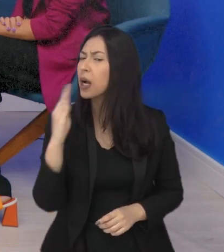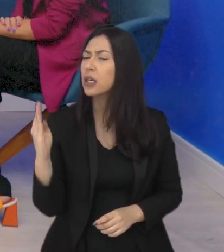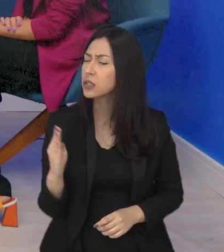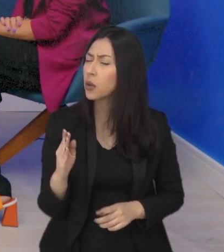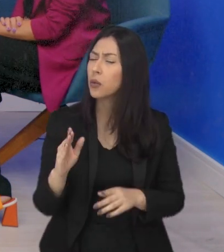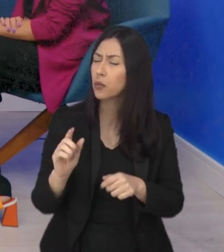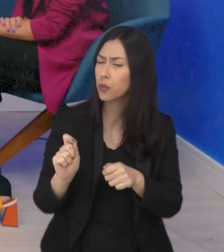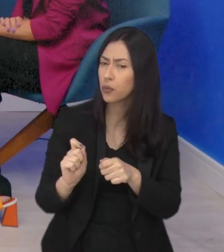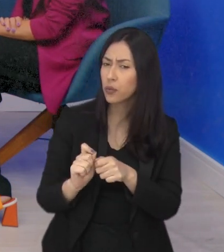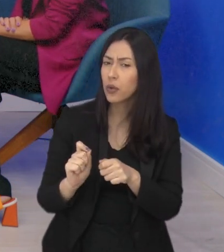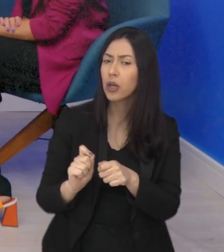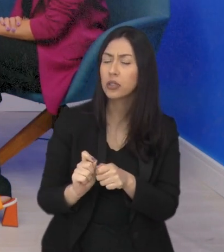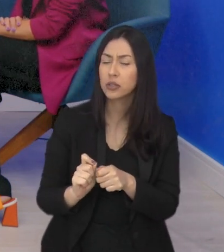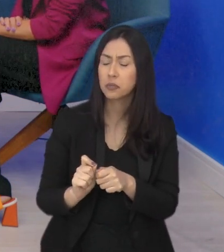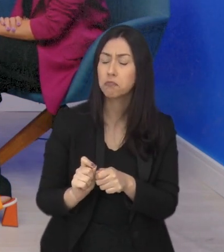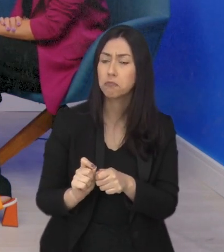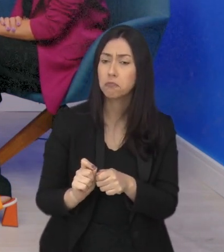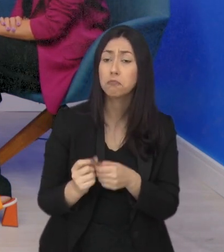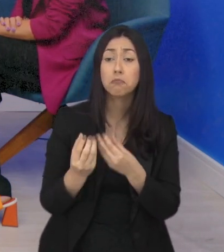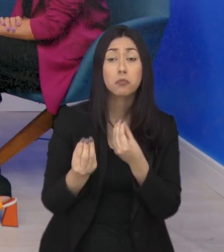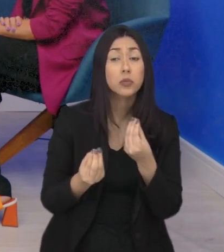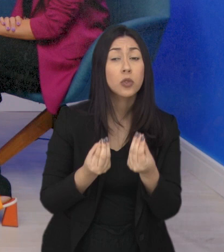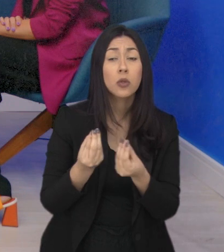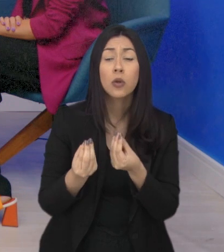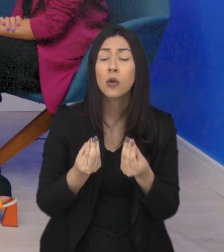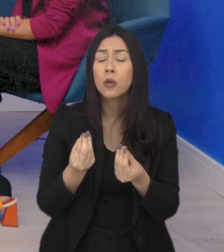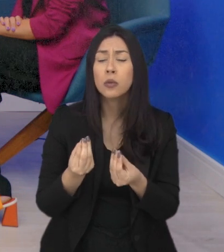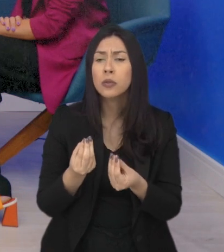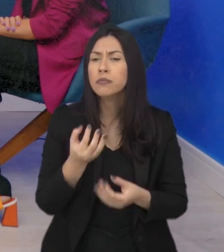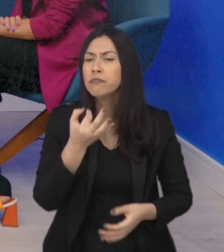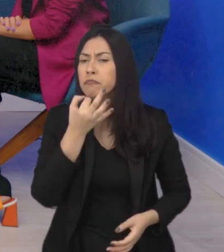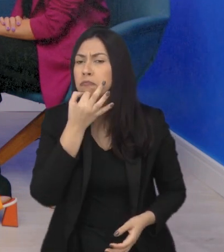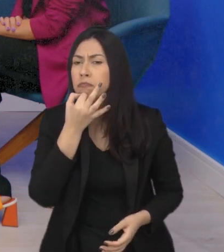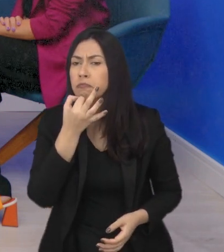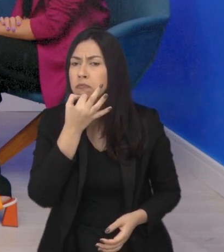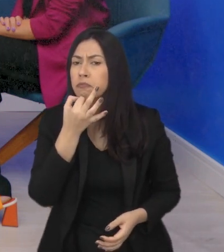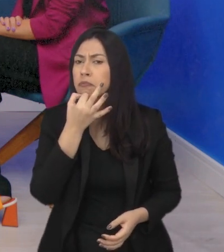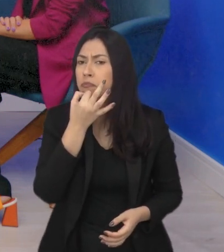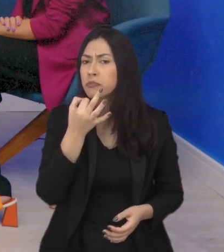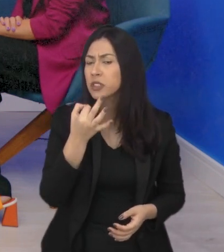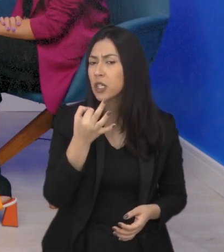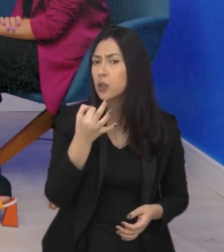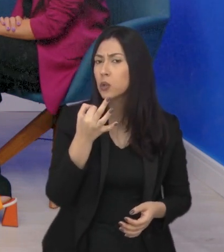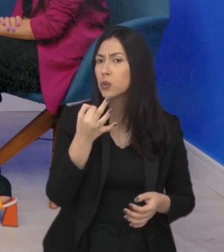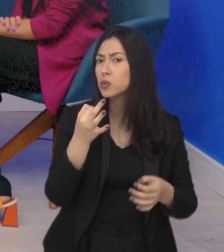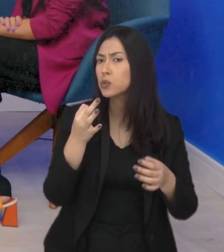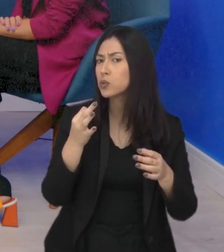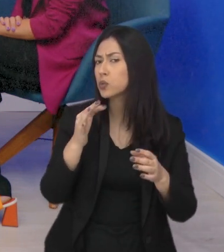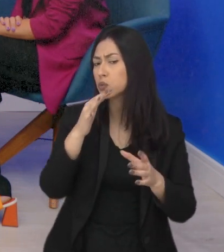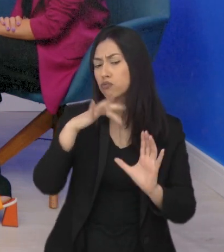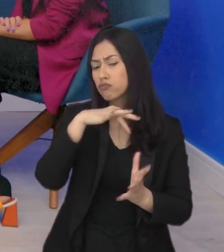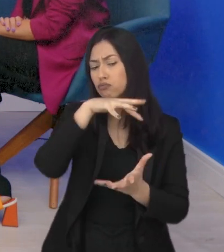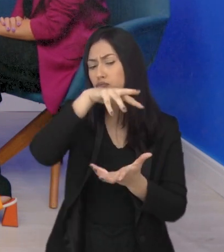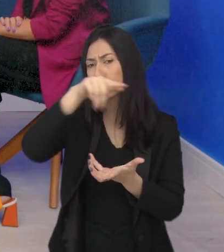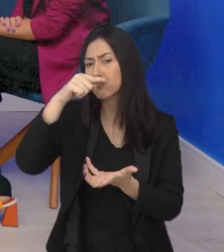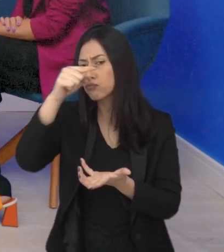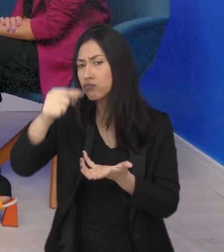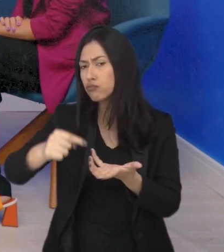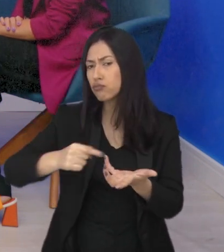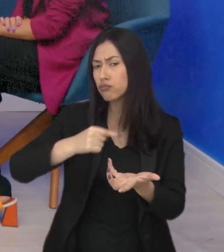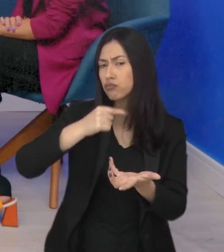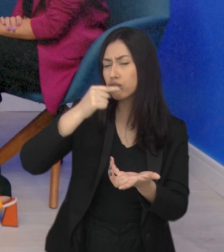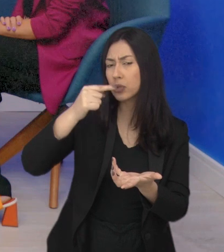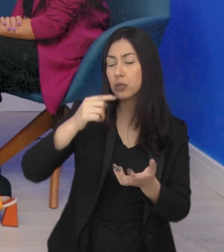conhecido, né? Como você citou, como ele é visto, né? Essa colaboração do Brasil é vista na comunidade internacional, diante de outros